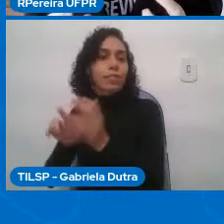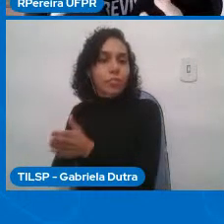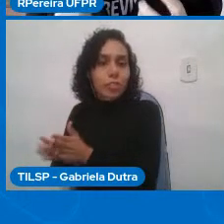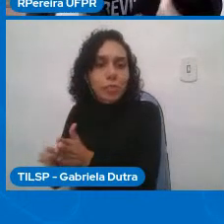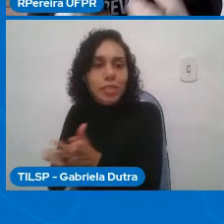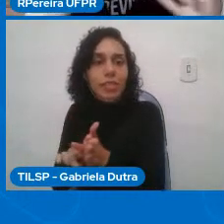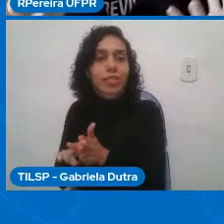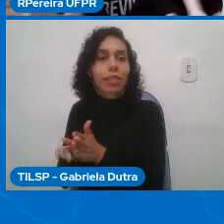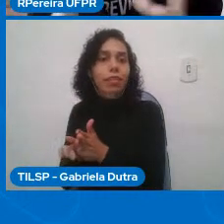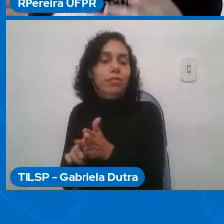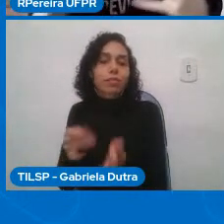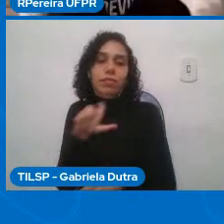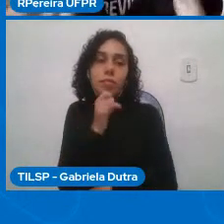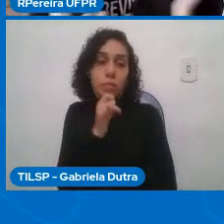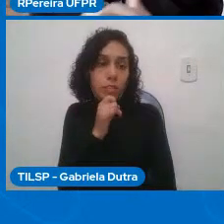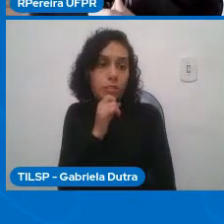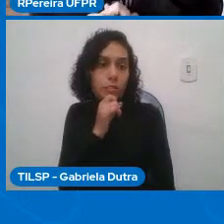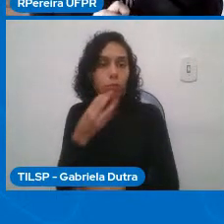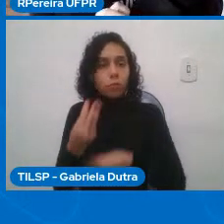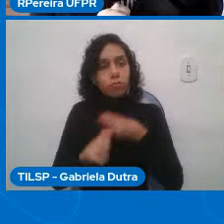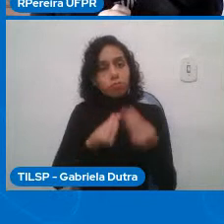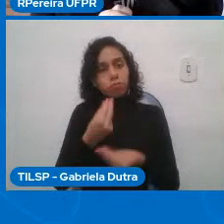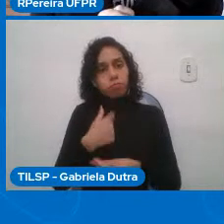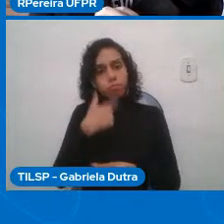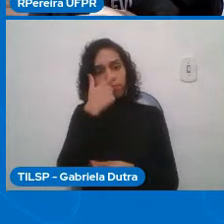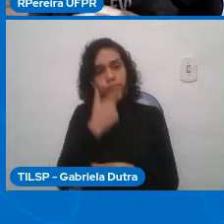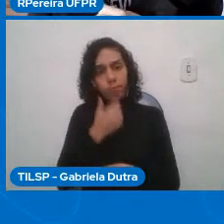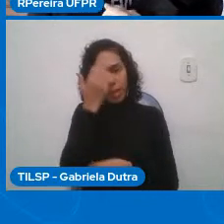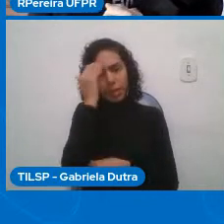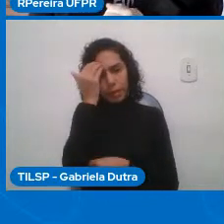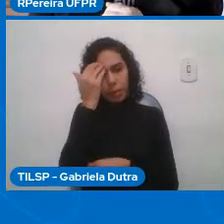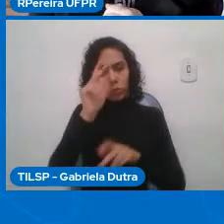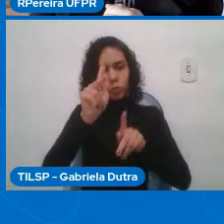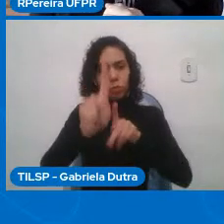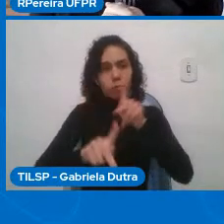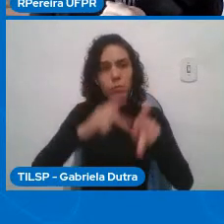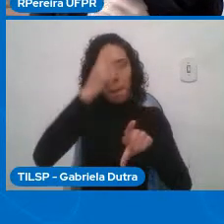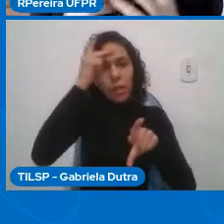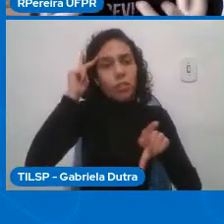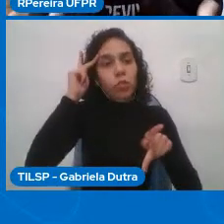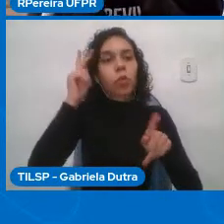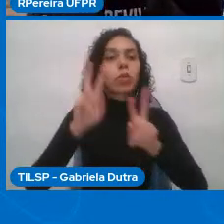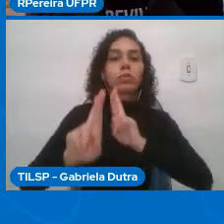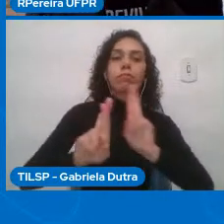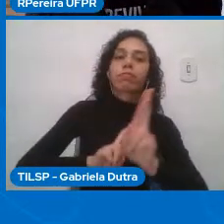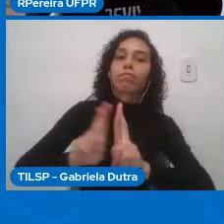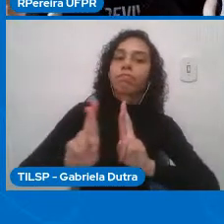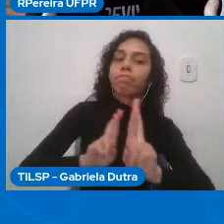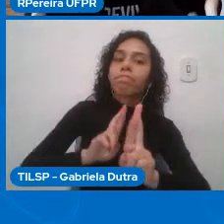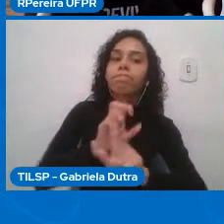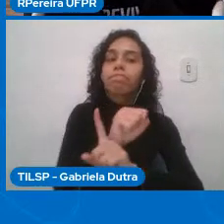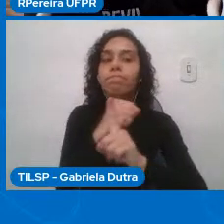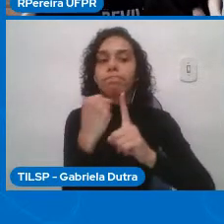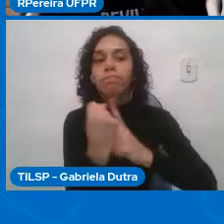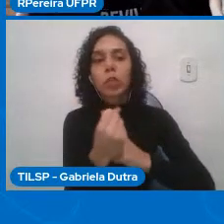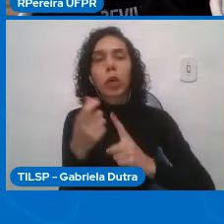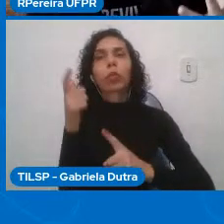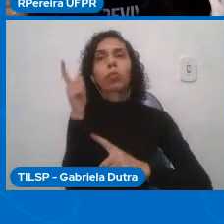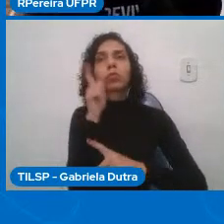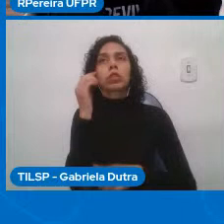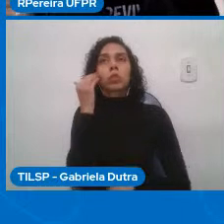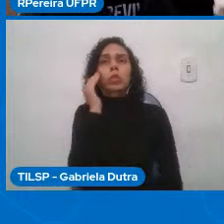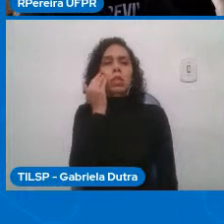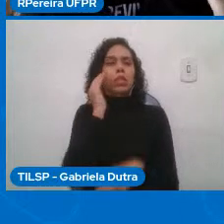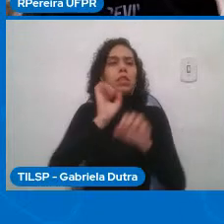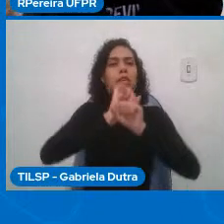entendo as pessoas as relações sociais como é que eu consigo ter um mínimo entendimento do que significa um